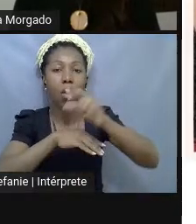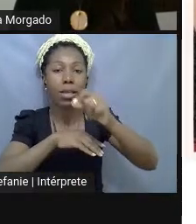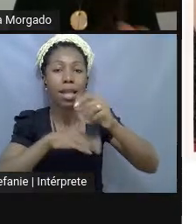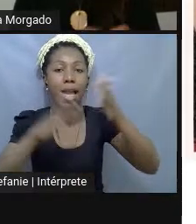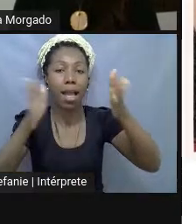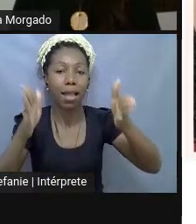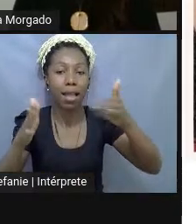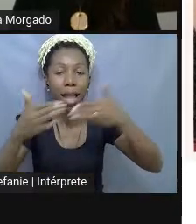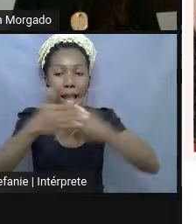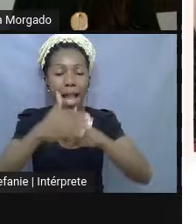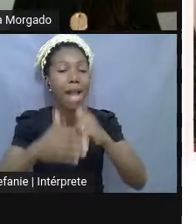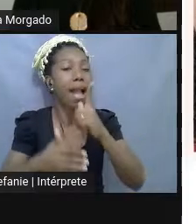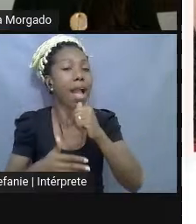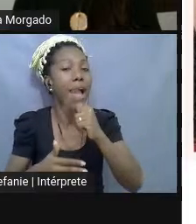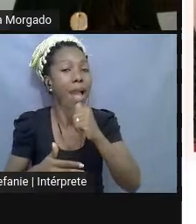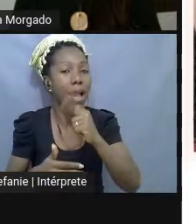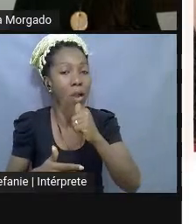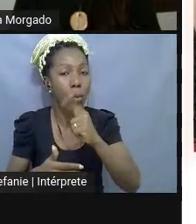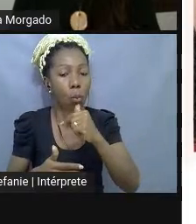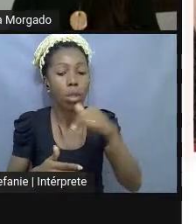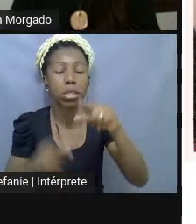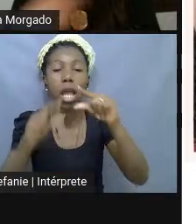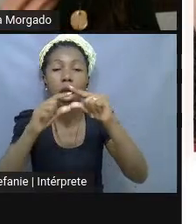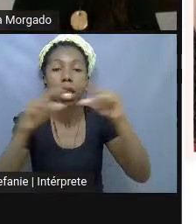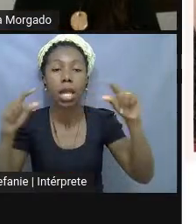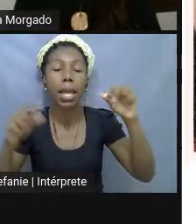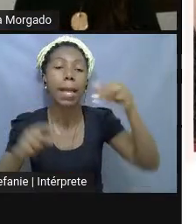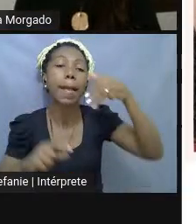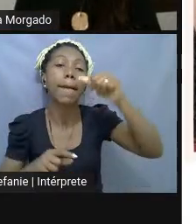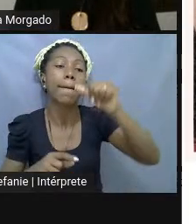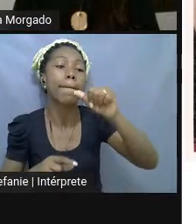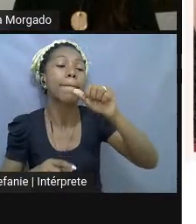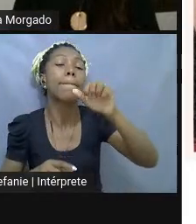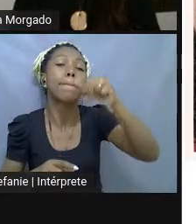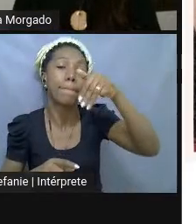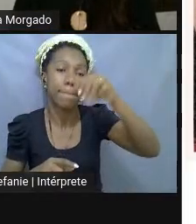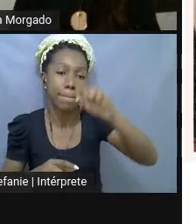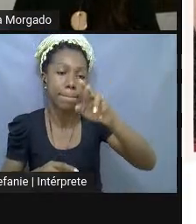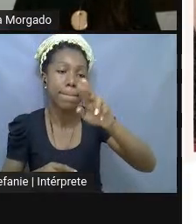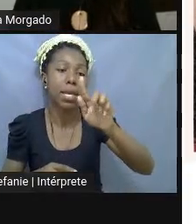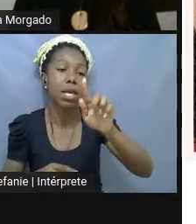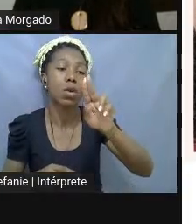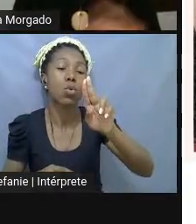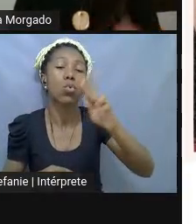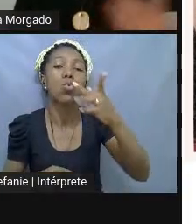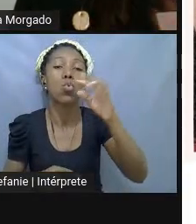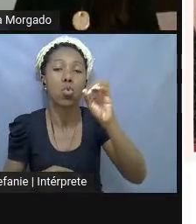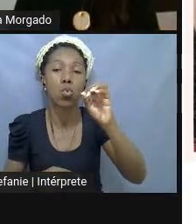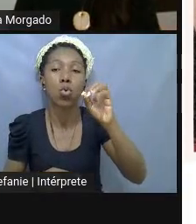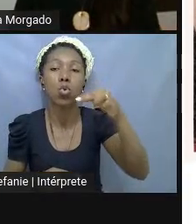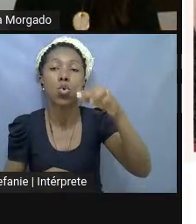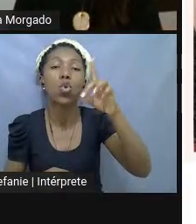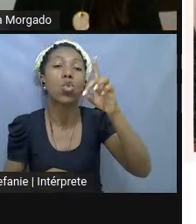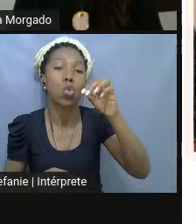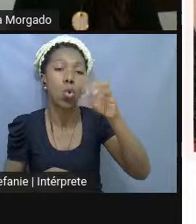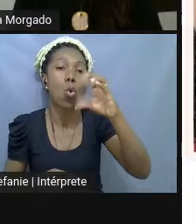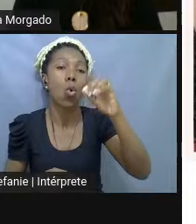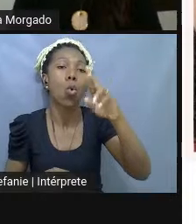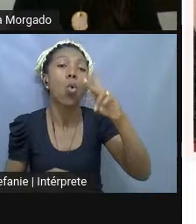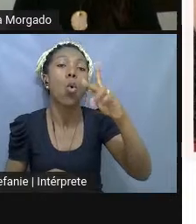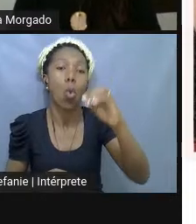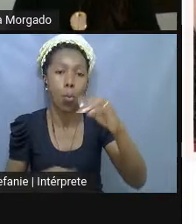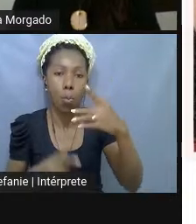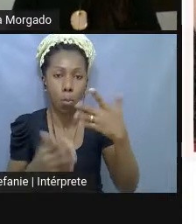Tem uma água escrito mergulho no corpo. Ele traduz para o inglês, a pessoa não tem, né, como é que ela vai ter experiência ela não sabe nem o que está